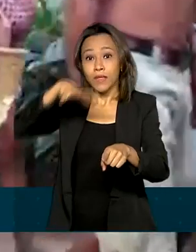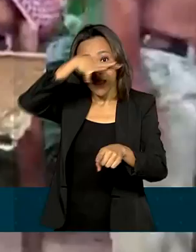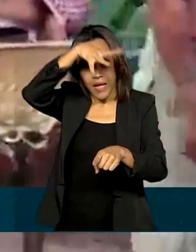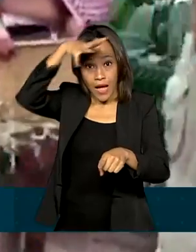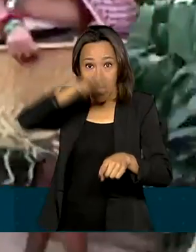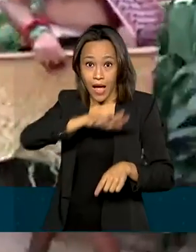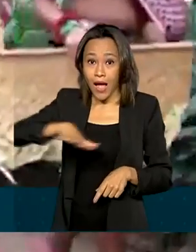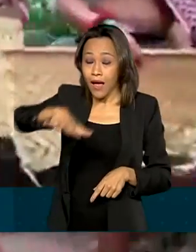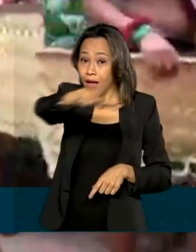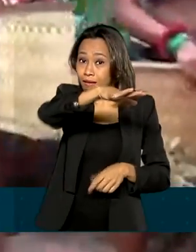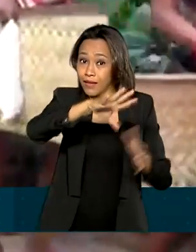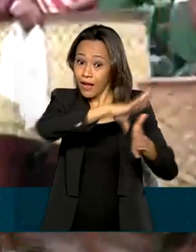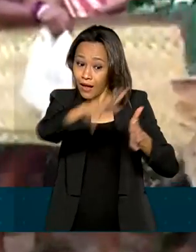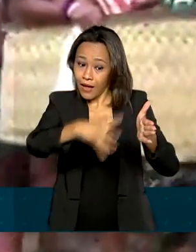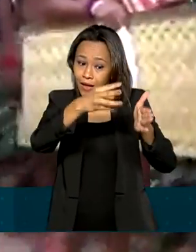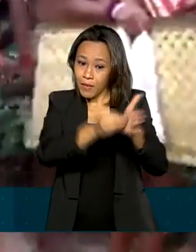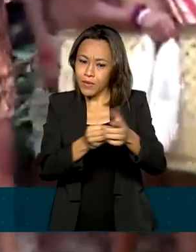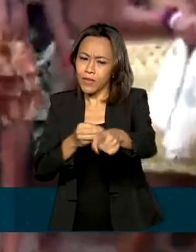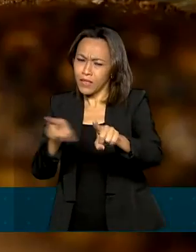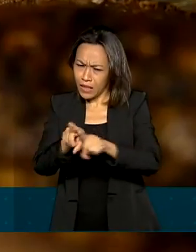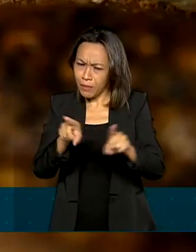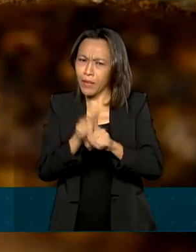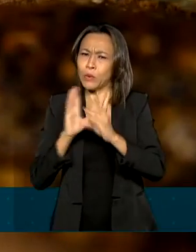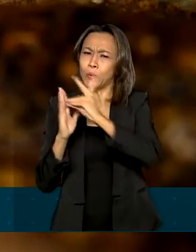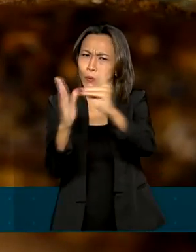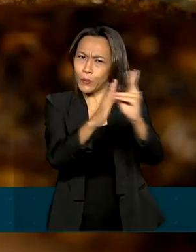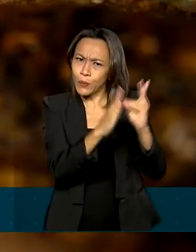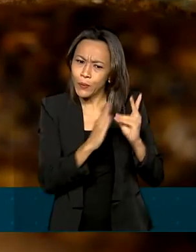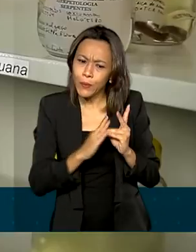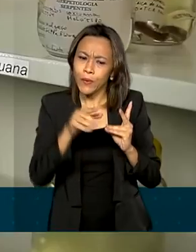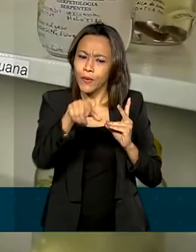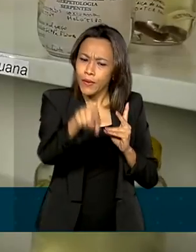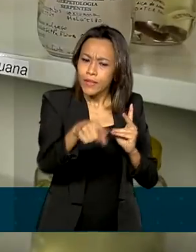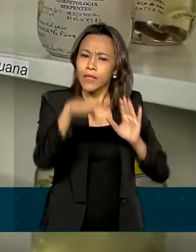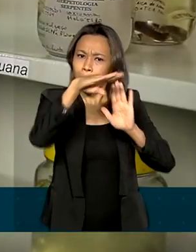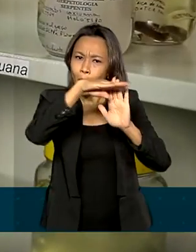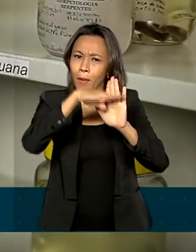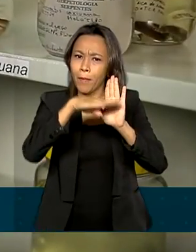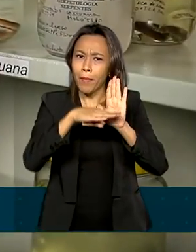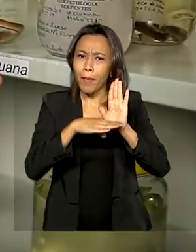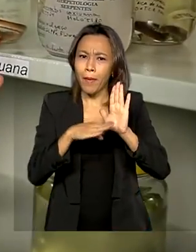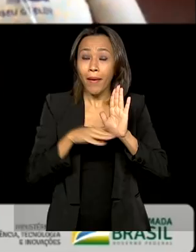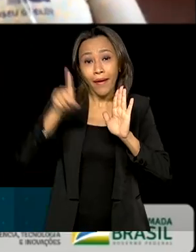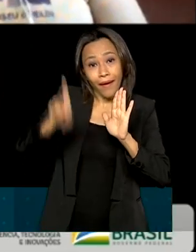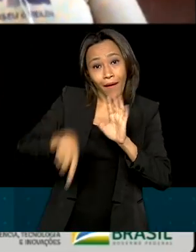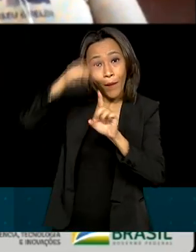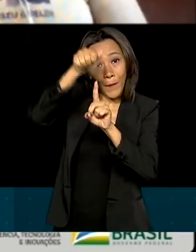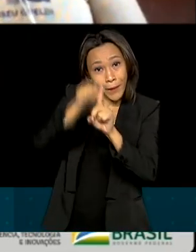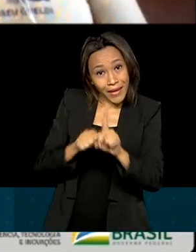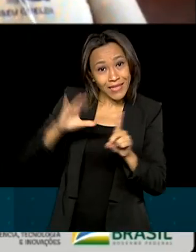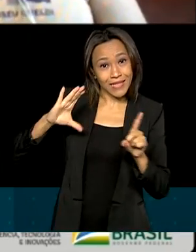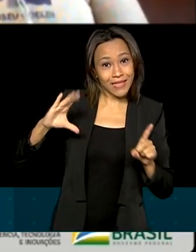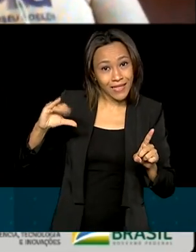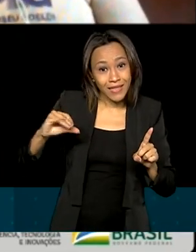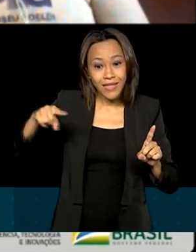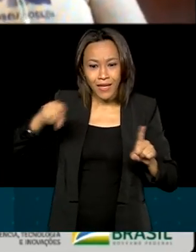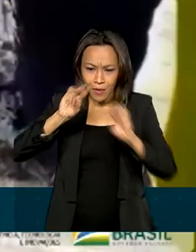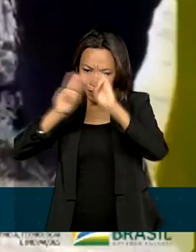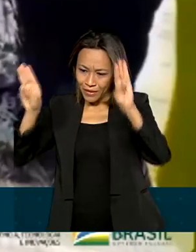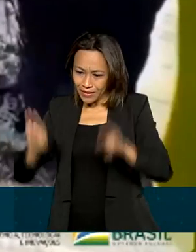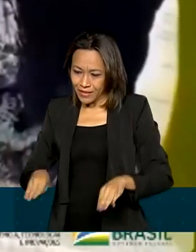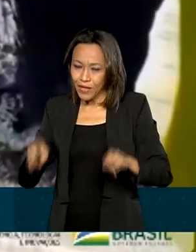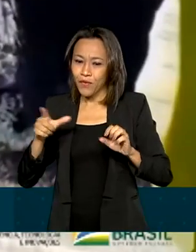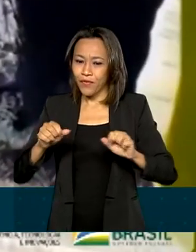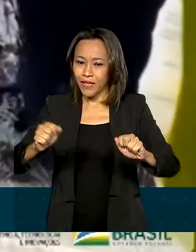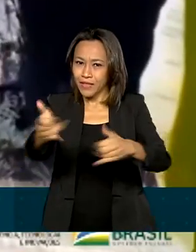região e dos povos que lá habitaram. E como parte da programação do Mês da Ciência, o museu fez uma live para